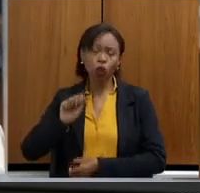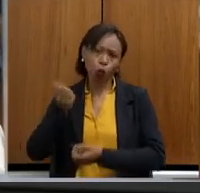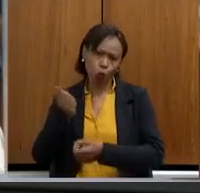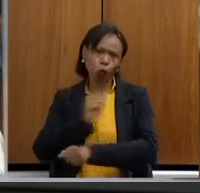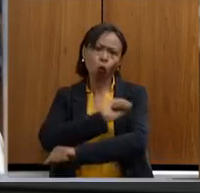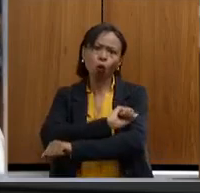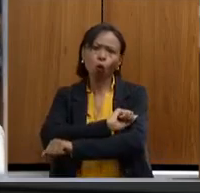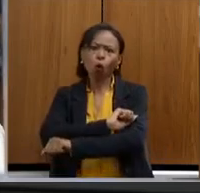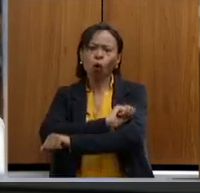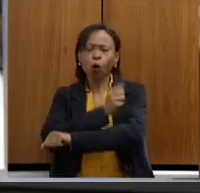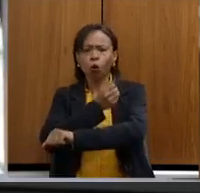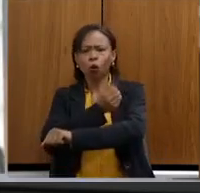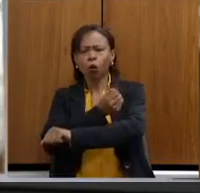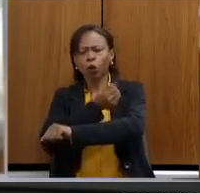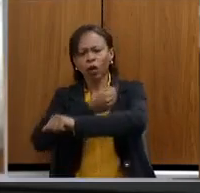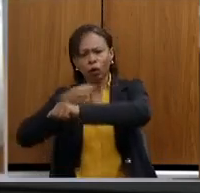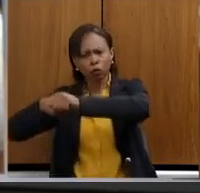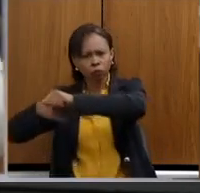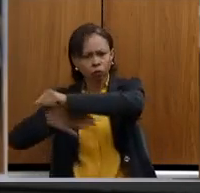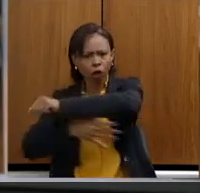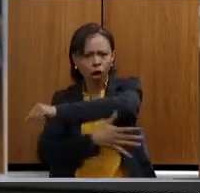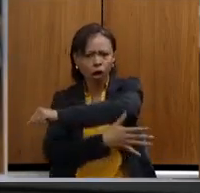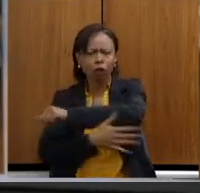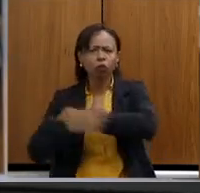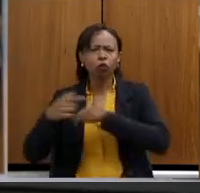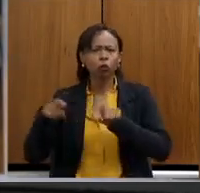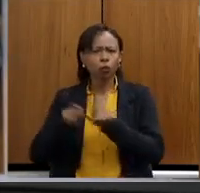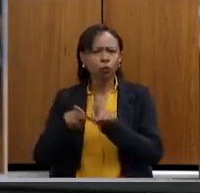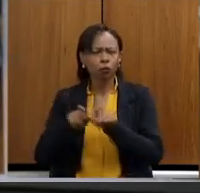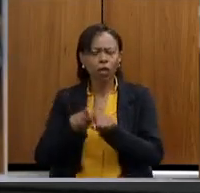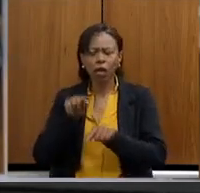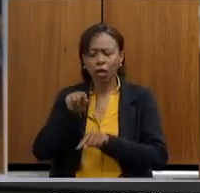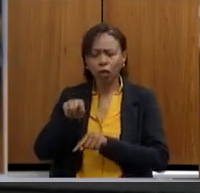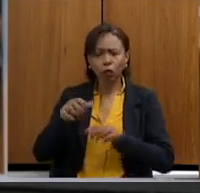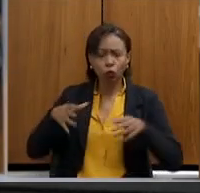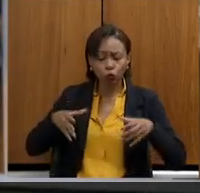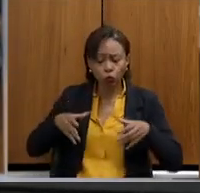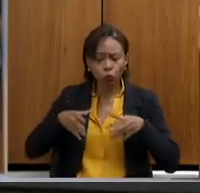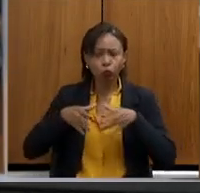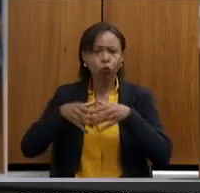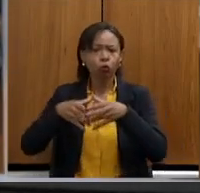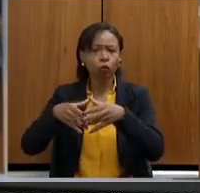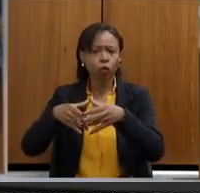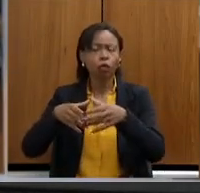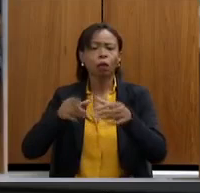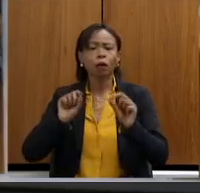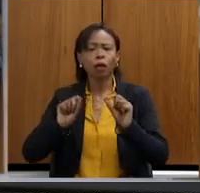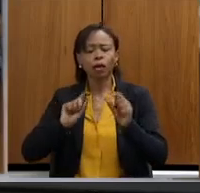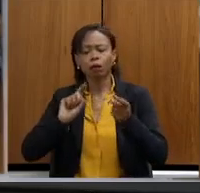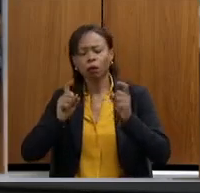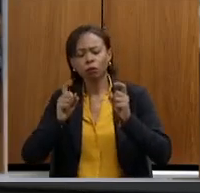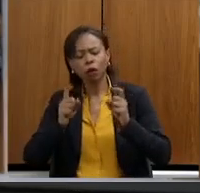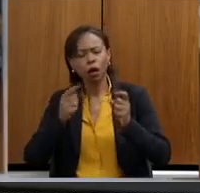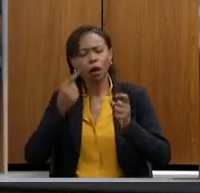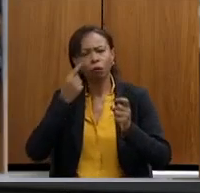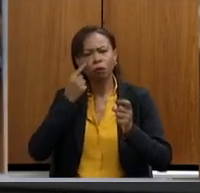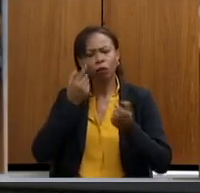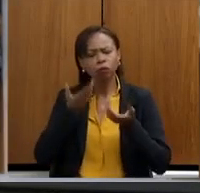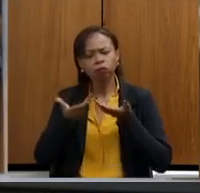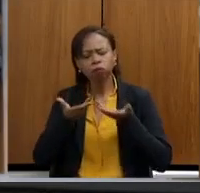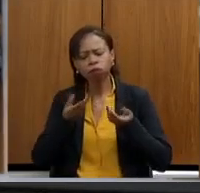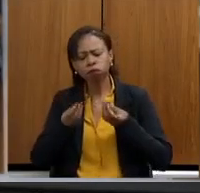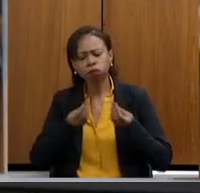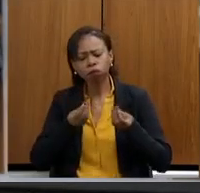com toda a equipe, justamente para poder ouvir, justamente para poder afinar, justamente para poder ajustar